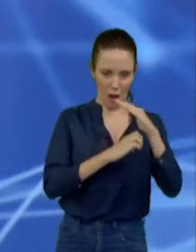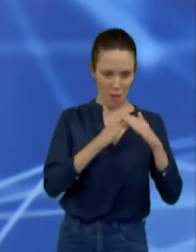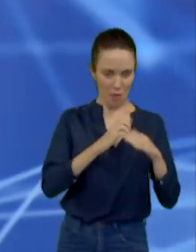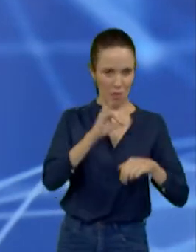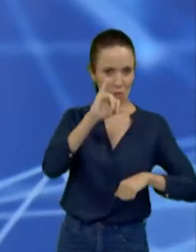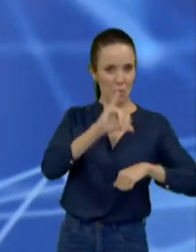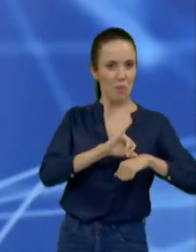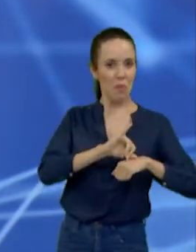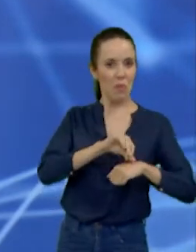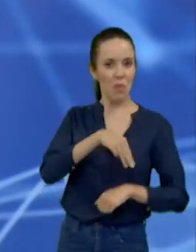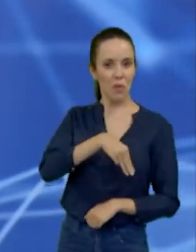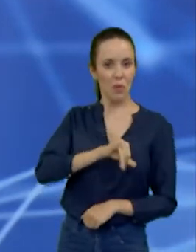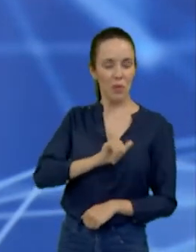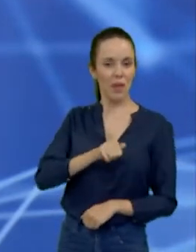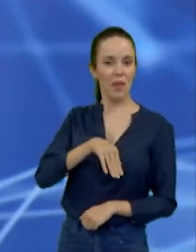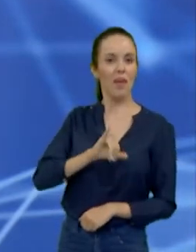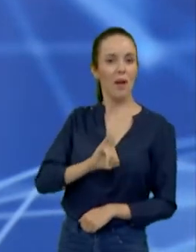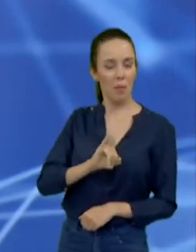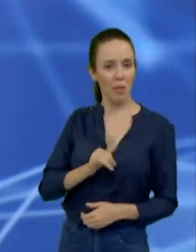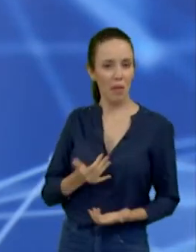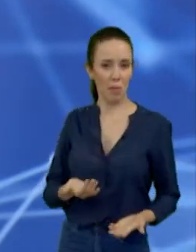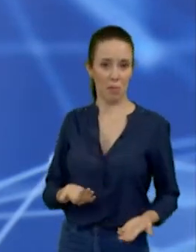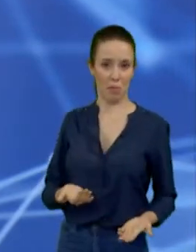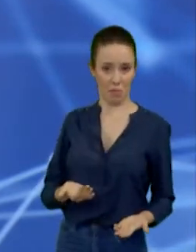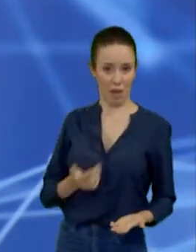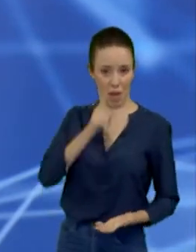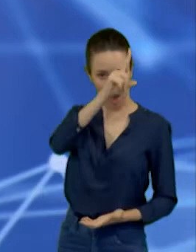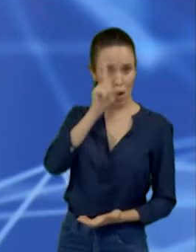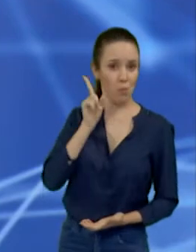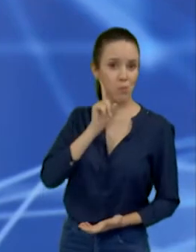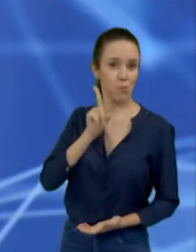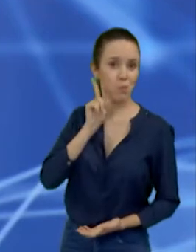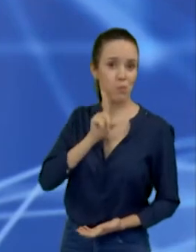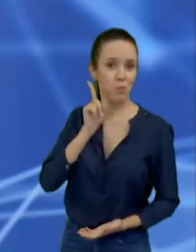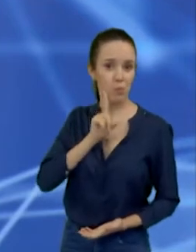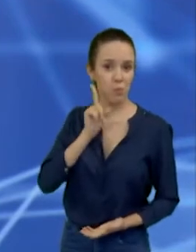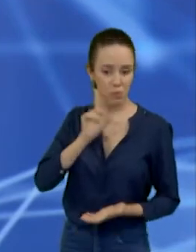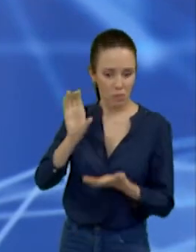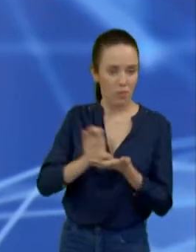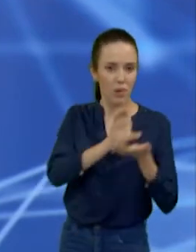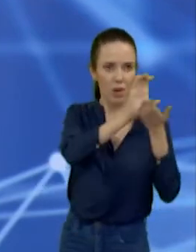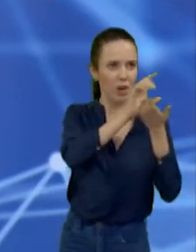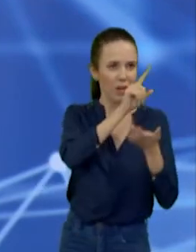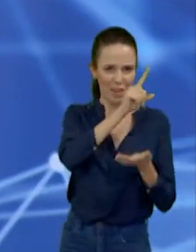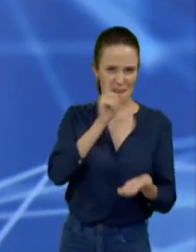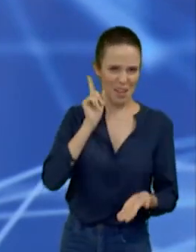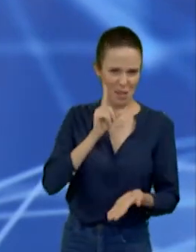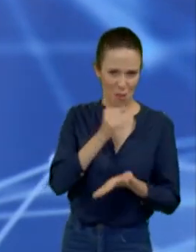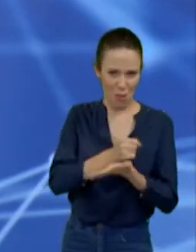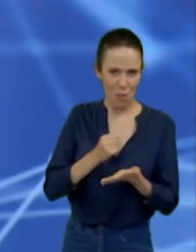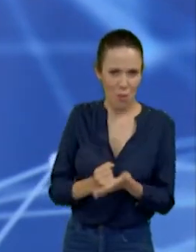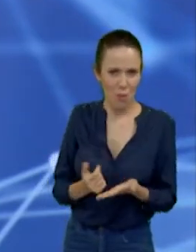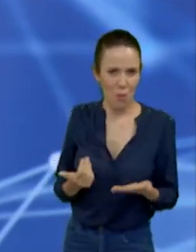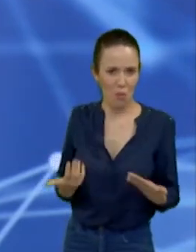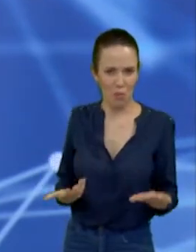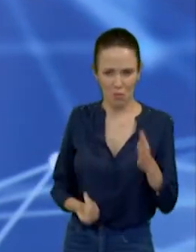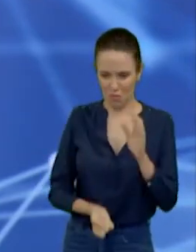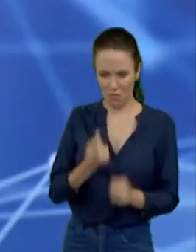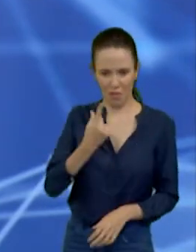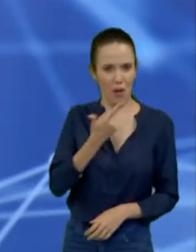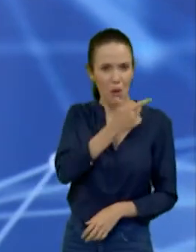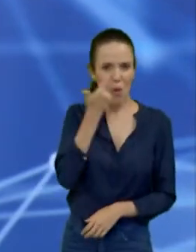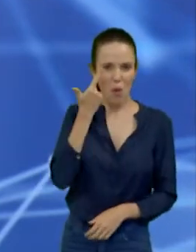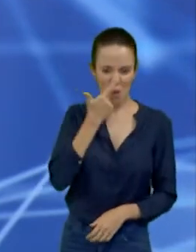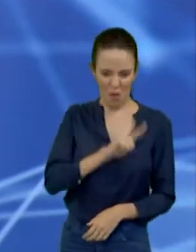coincidentemente, né, local, para poder fazer, não sabe-se o quê, que não tinha nenhum contrato nos Estados Unidos, mas ganhou uma licitação de 26